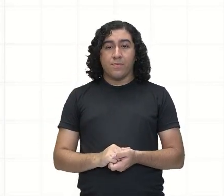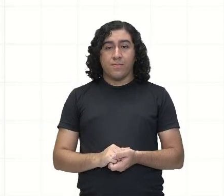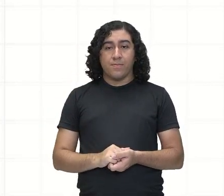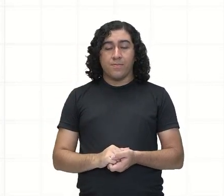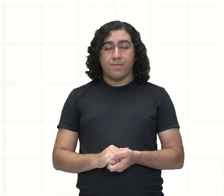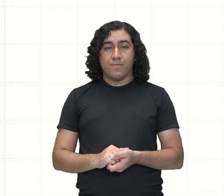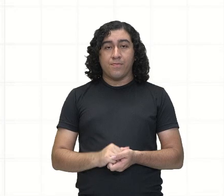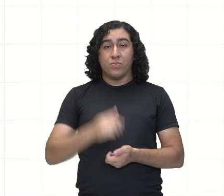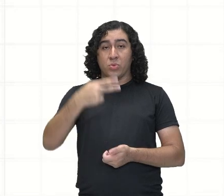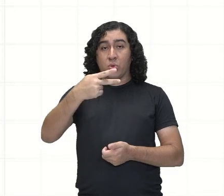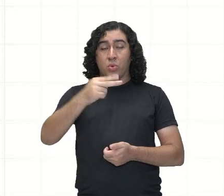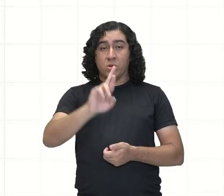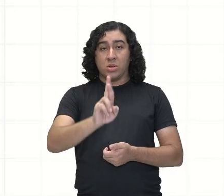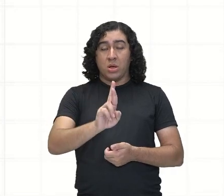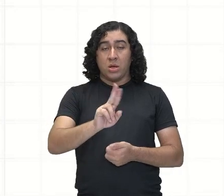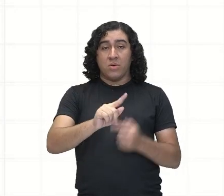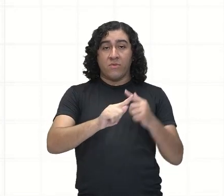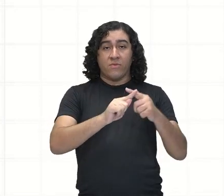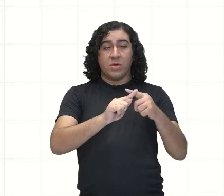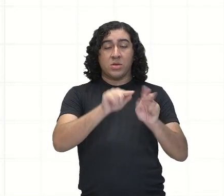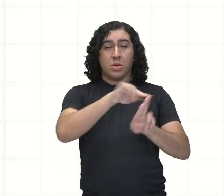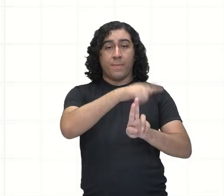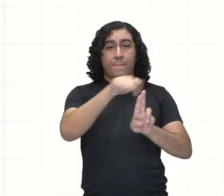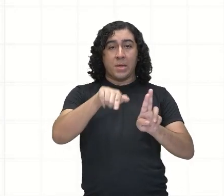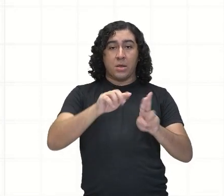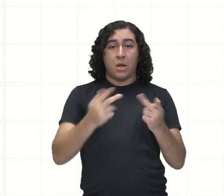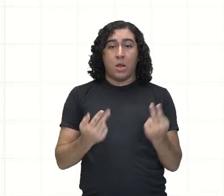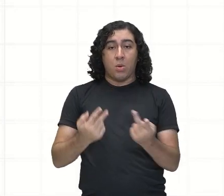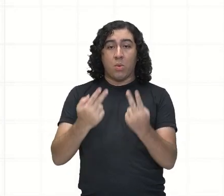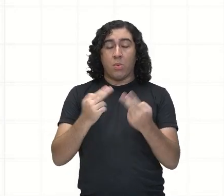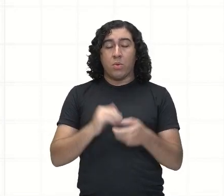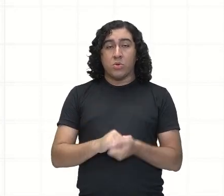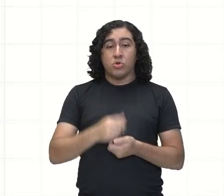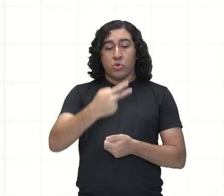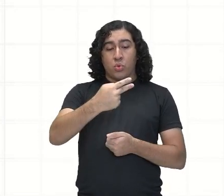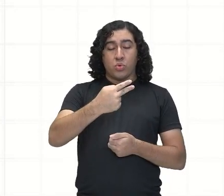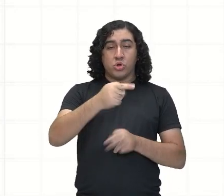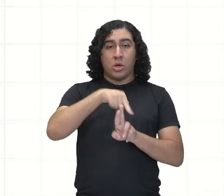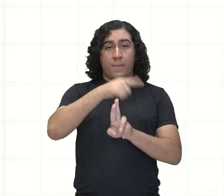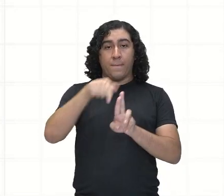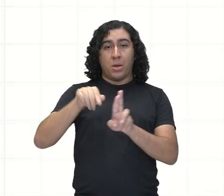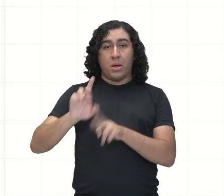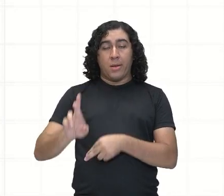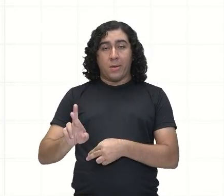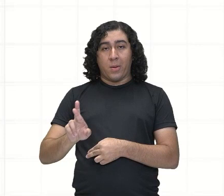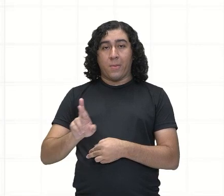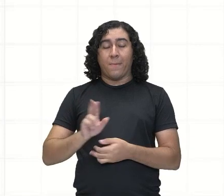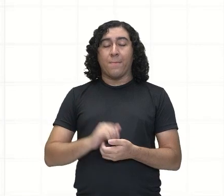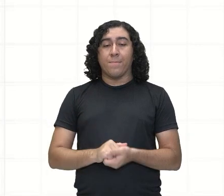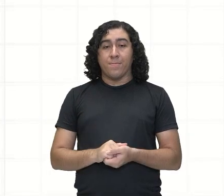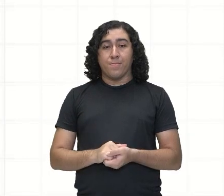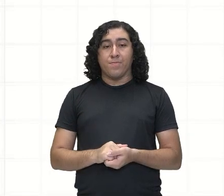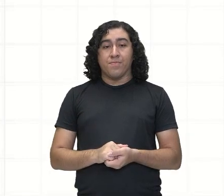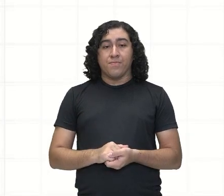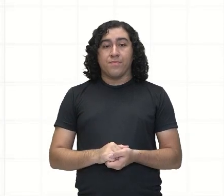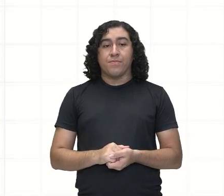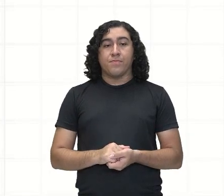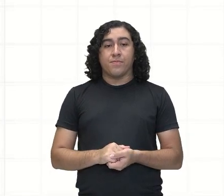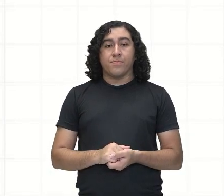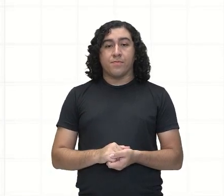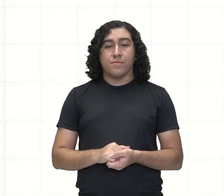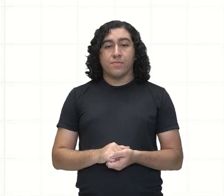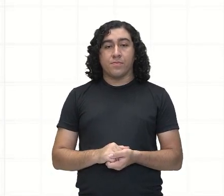2R vezes pi, que é igual a 2piR, tá? Então, se você lembrar...